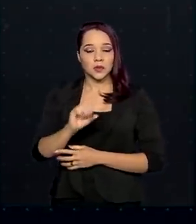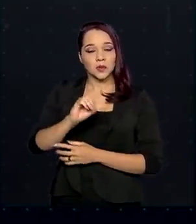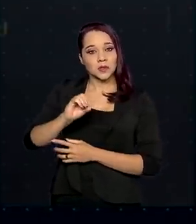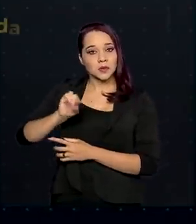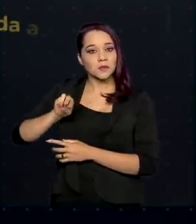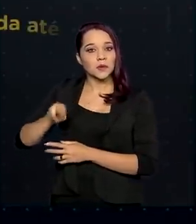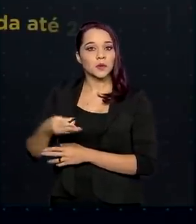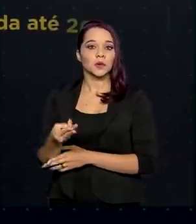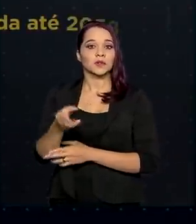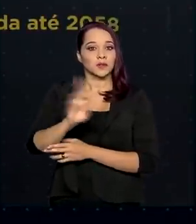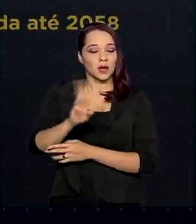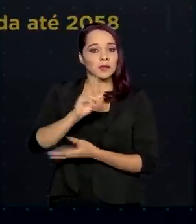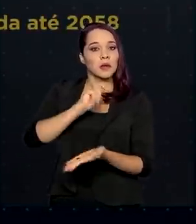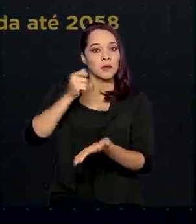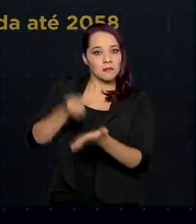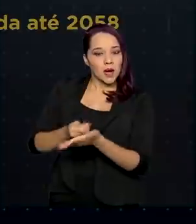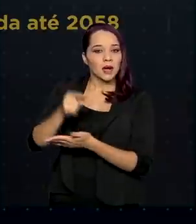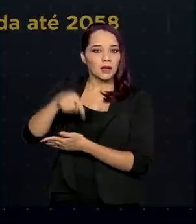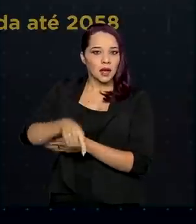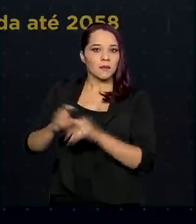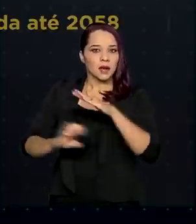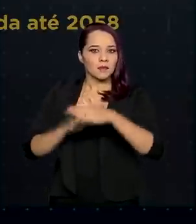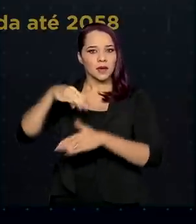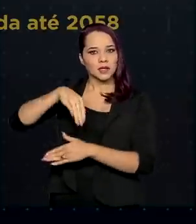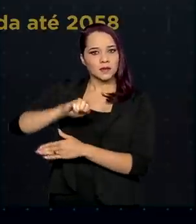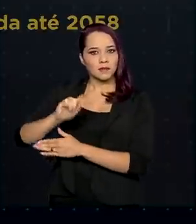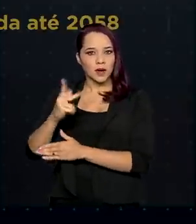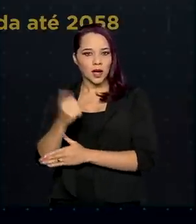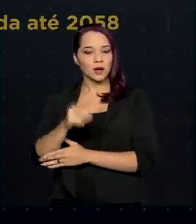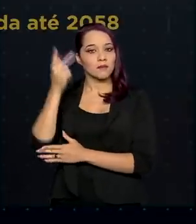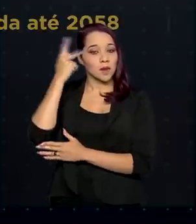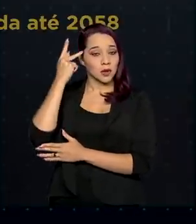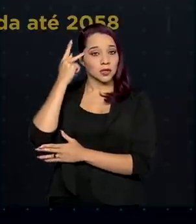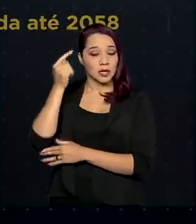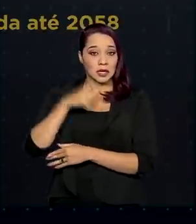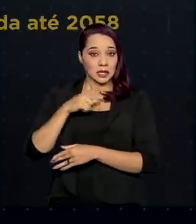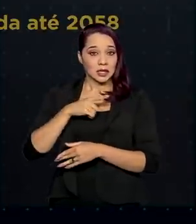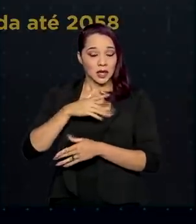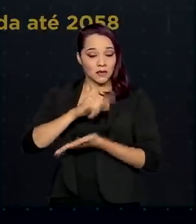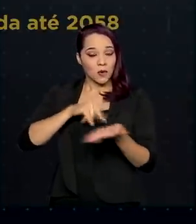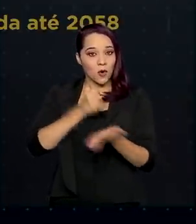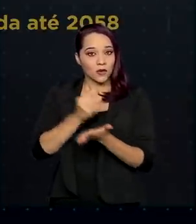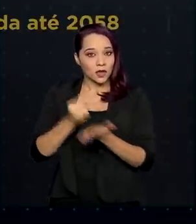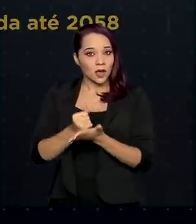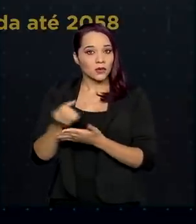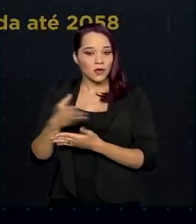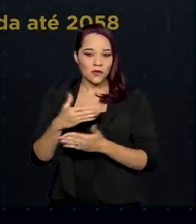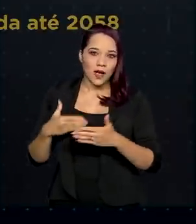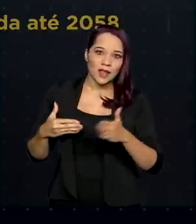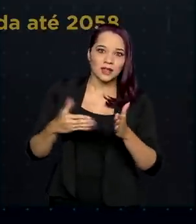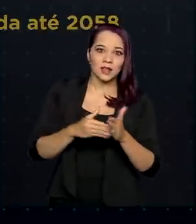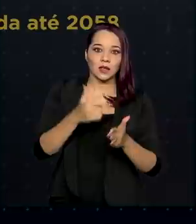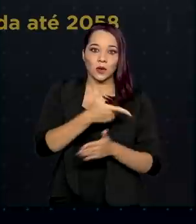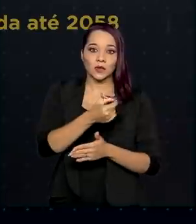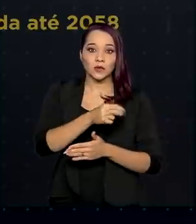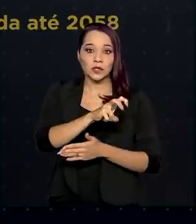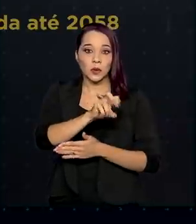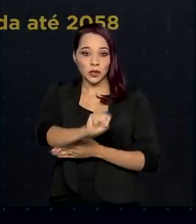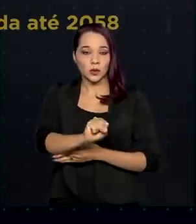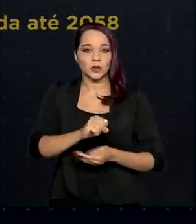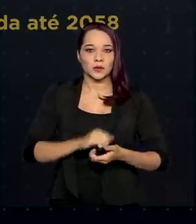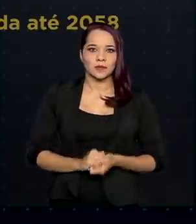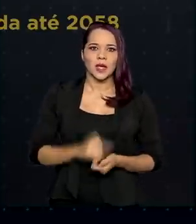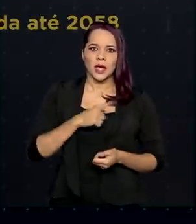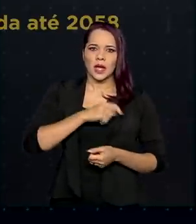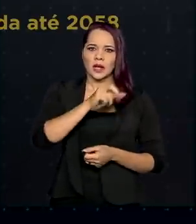pagos pela Malha Paulista, que teve a concessão renovada até 2058. Ela liga regiões produtoras